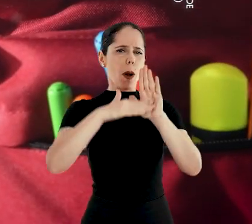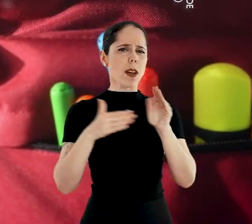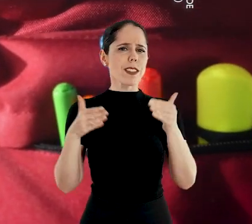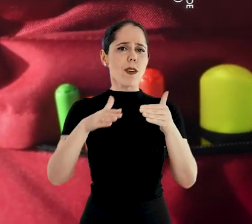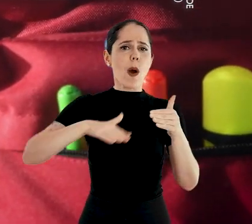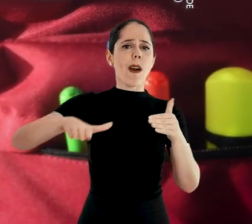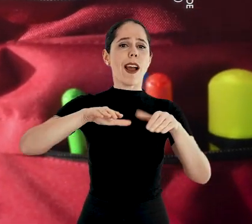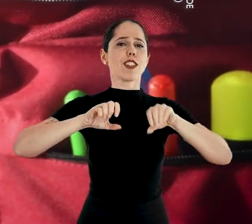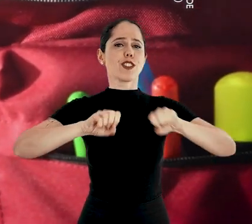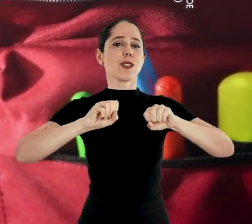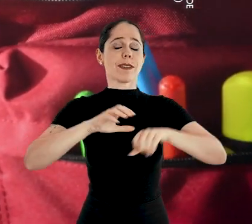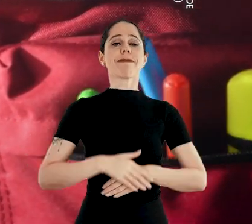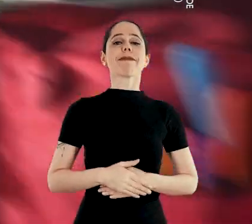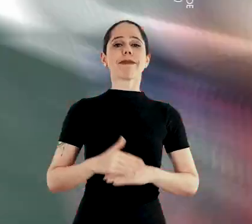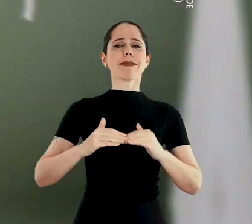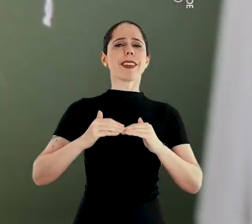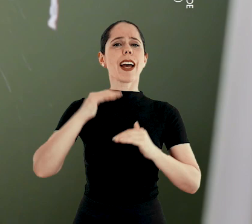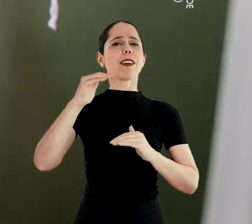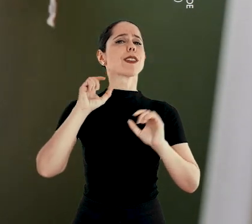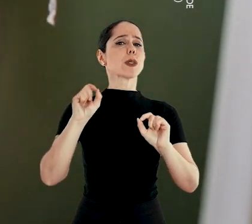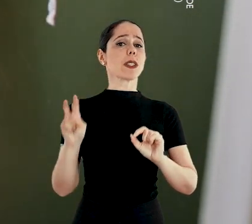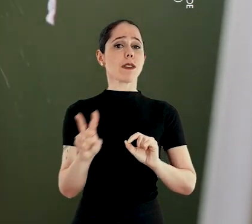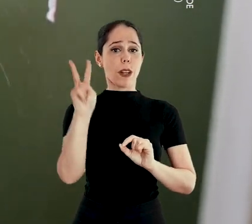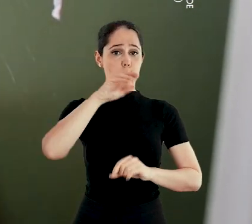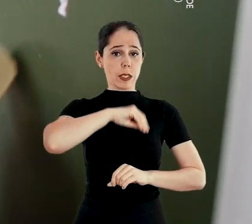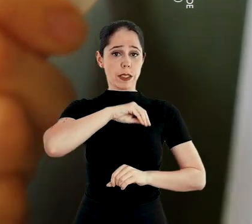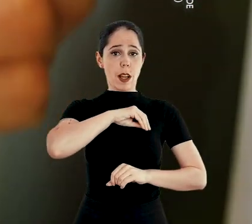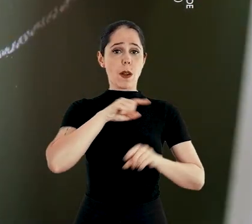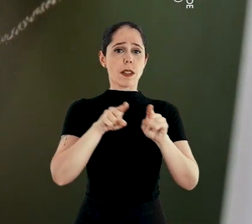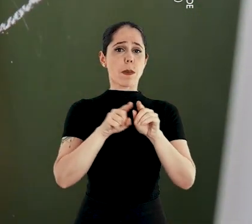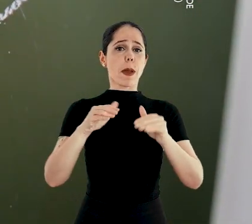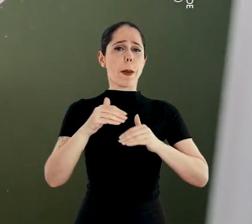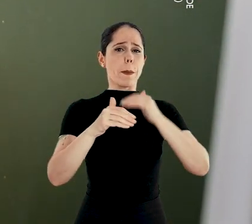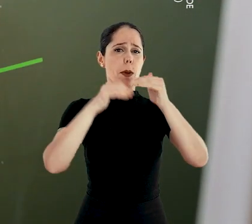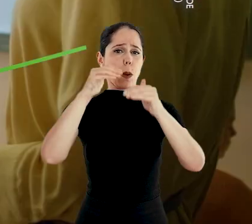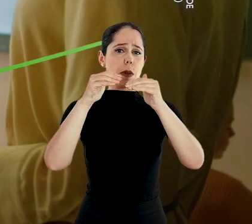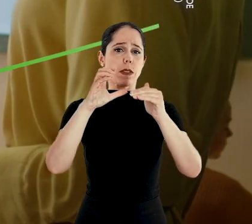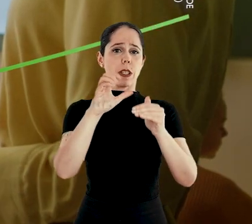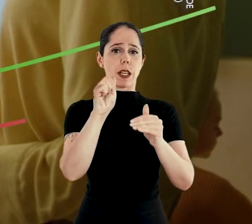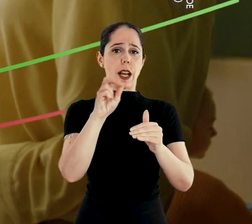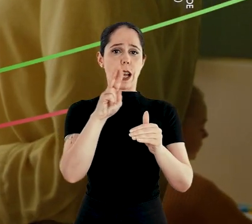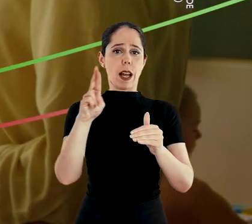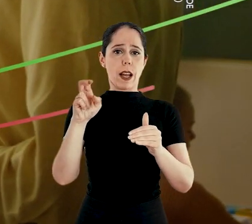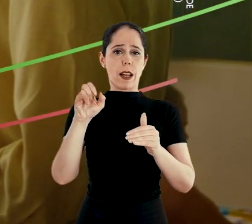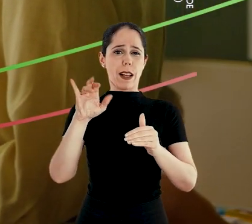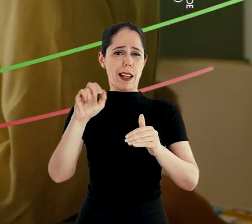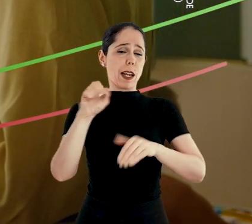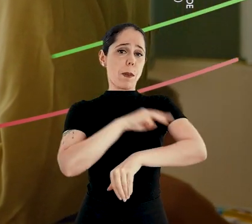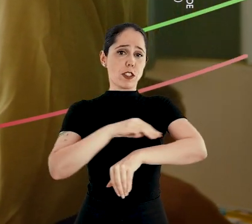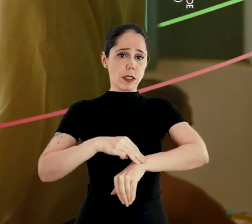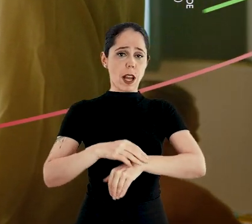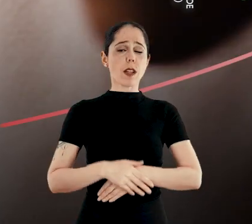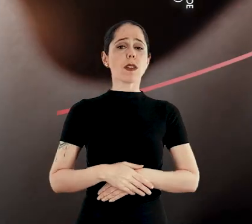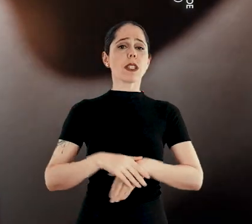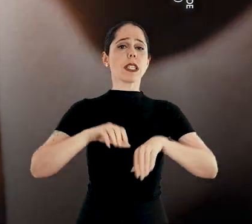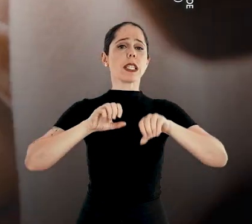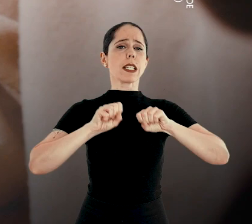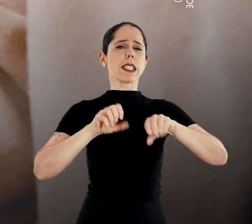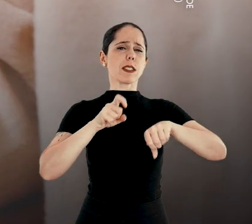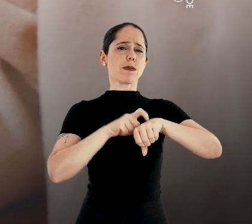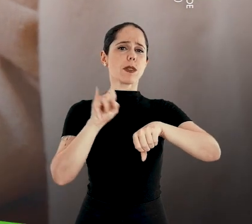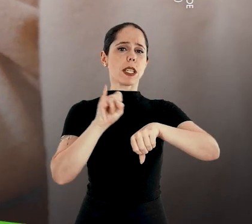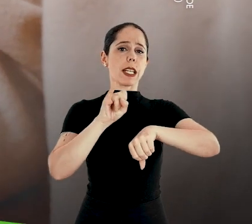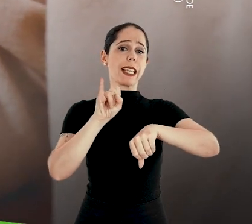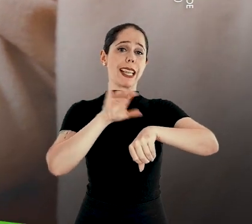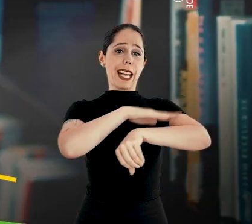Propostas para a educação Avançar na valorização salarial e promoções na carreira do magistério. Ensino